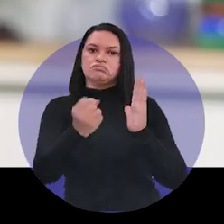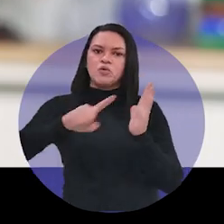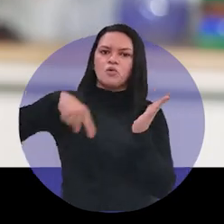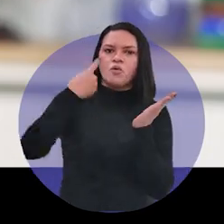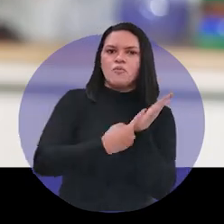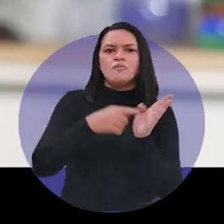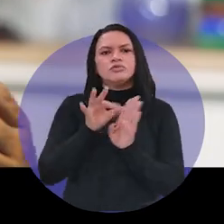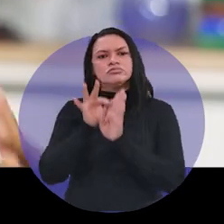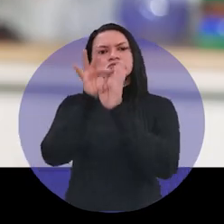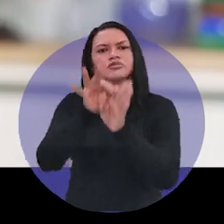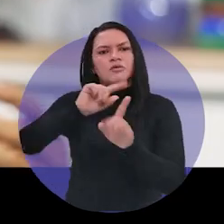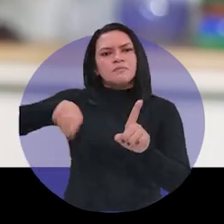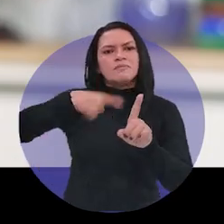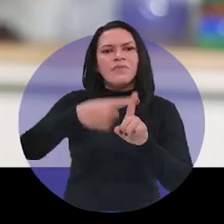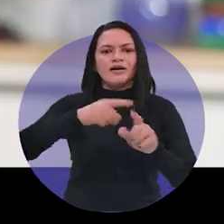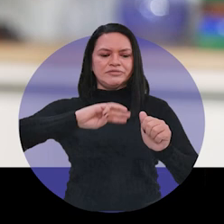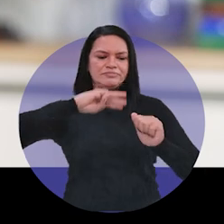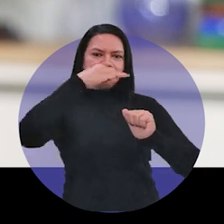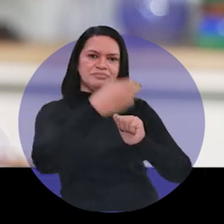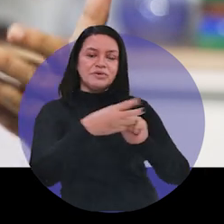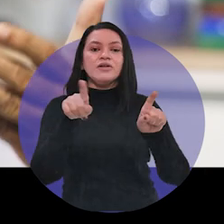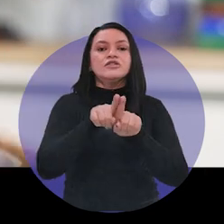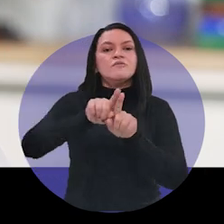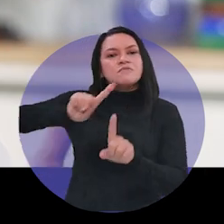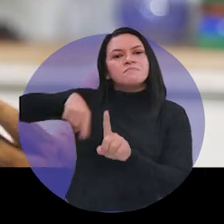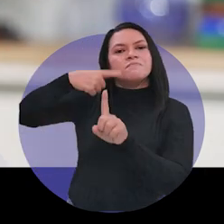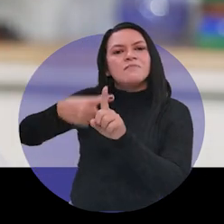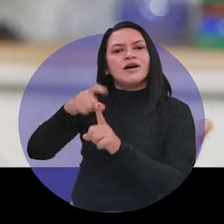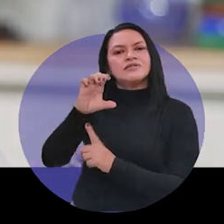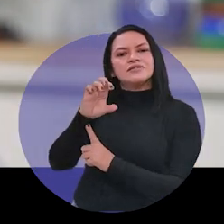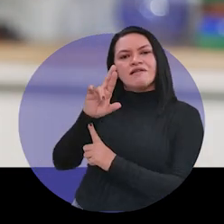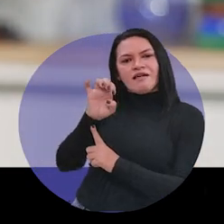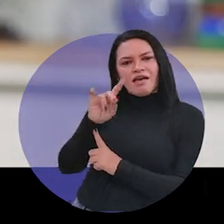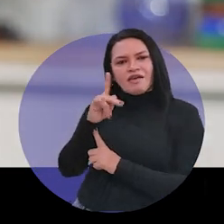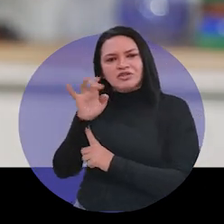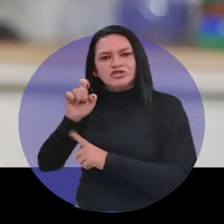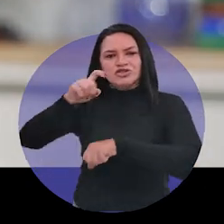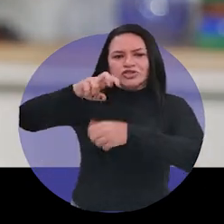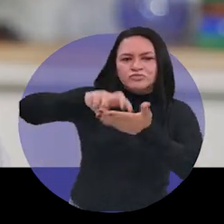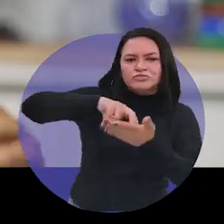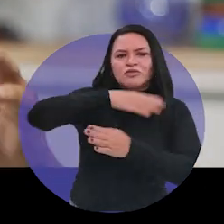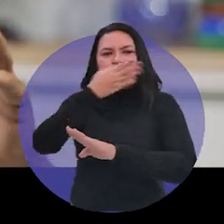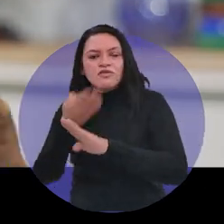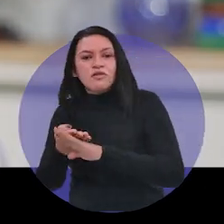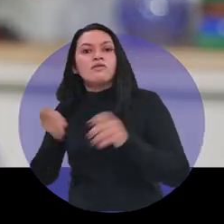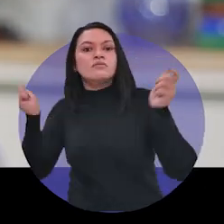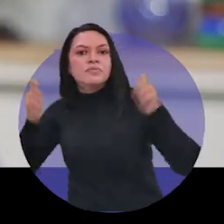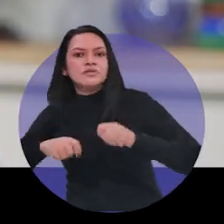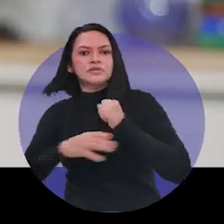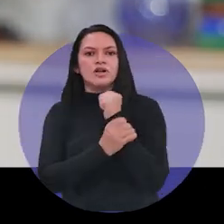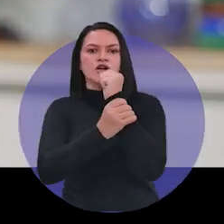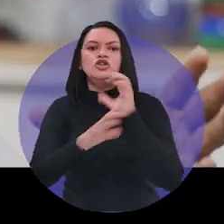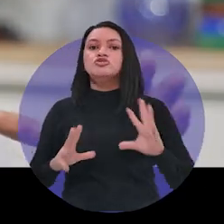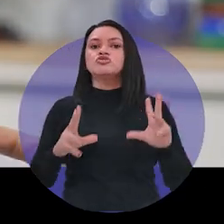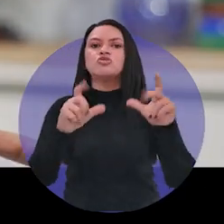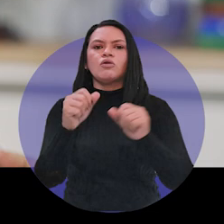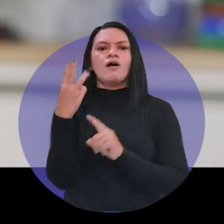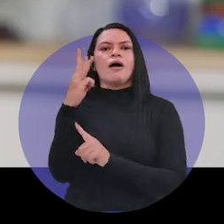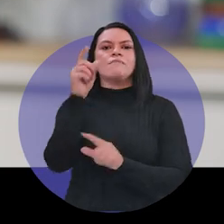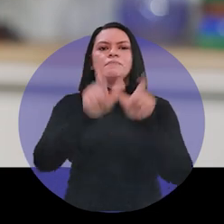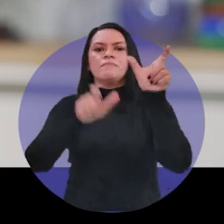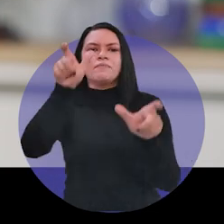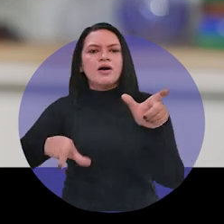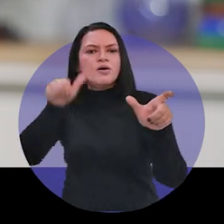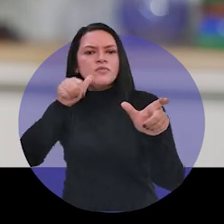compromisso de trazer mais casas da mulher e mais creches de tempo integral. É preciso garantir que todas as